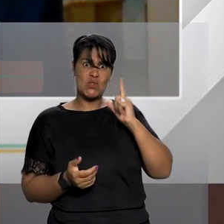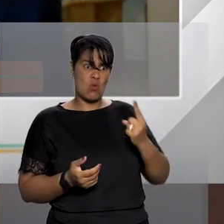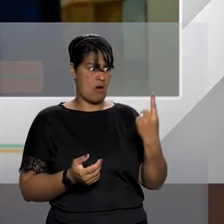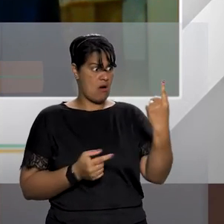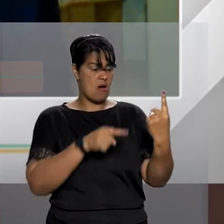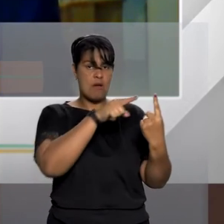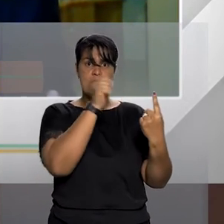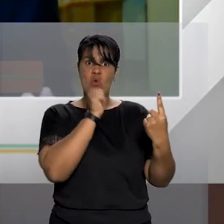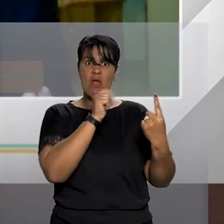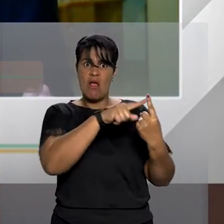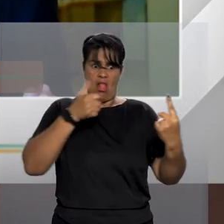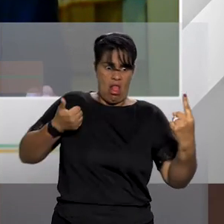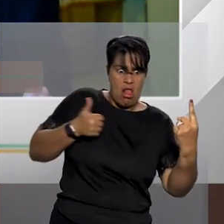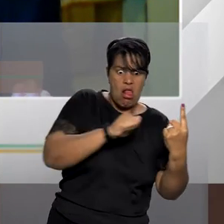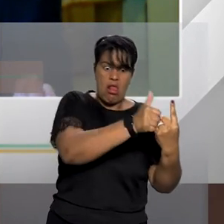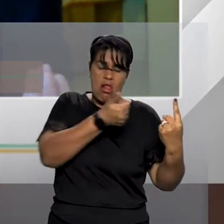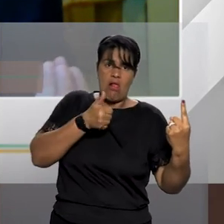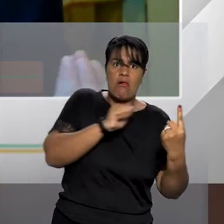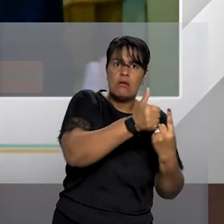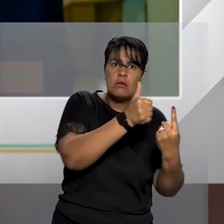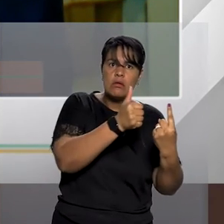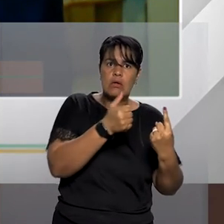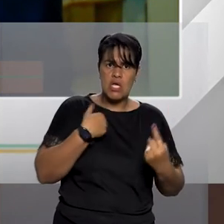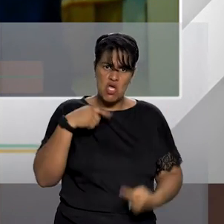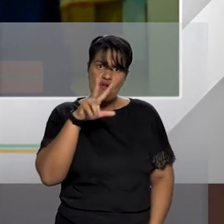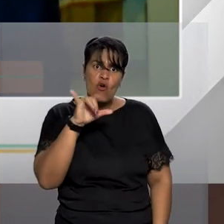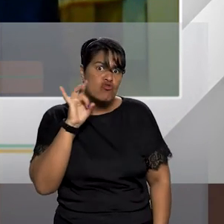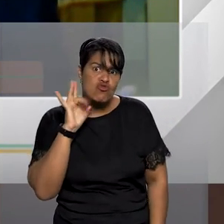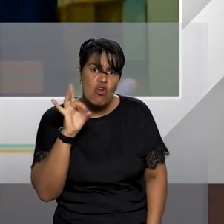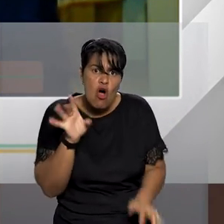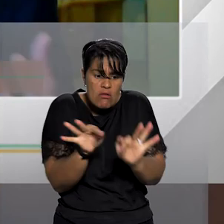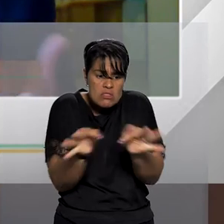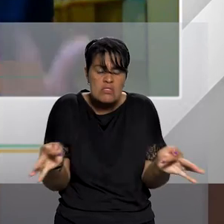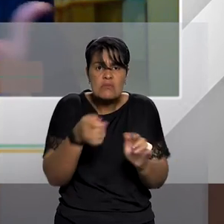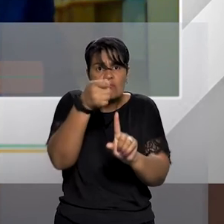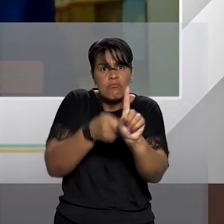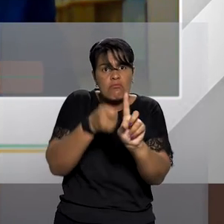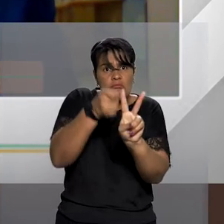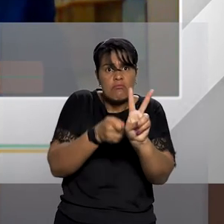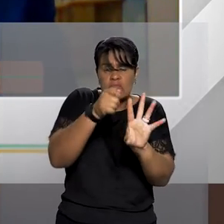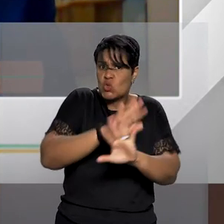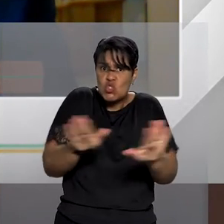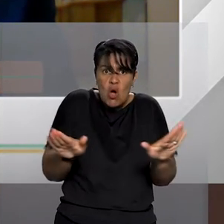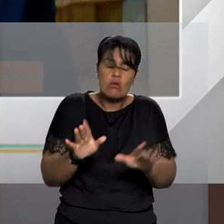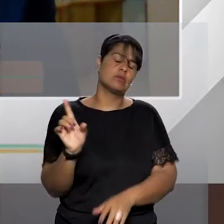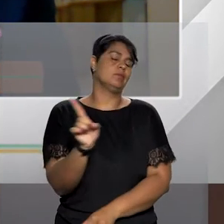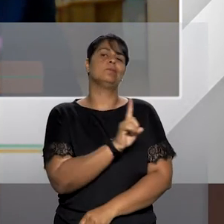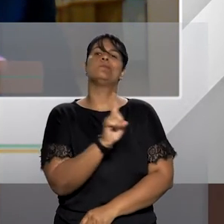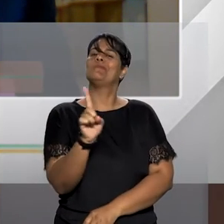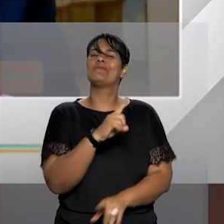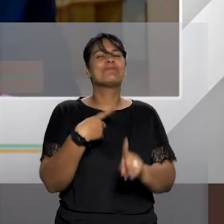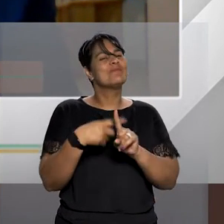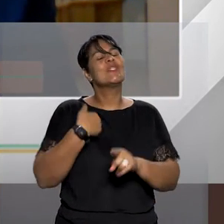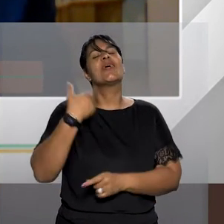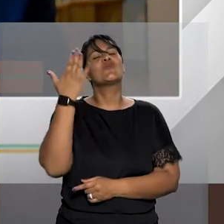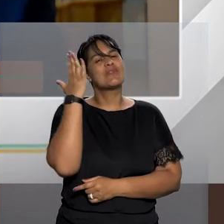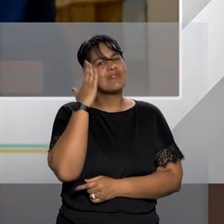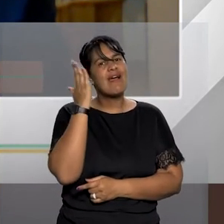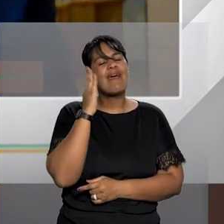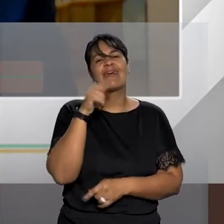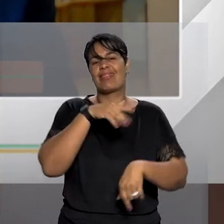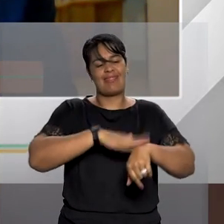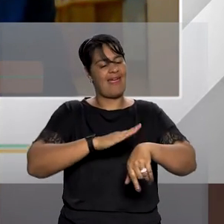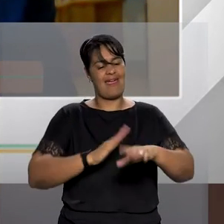fio, eu não posso proteger ela por dois, três, quatro meses. Eu já sei de antemão que esse prazo não vai ser